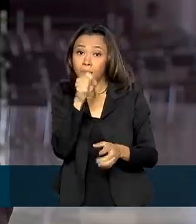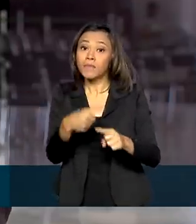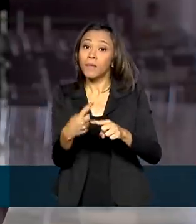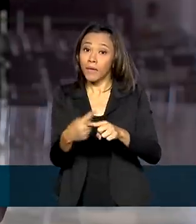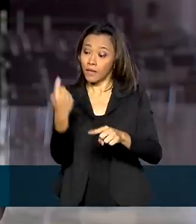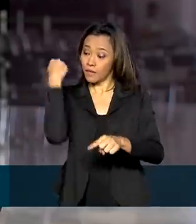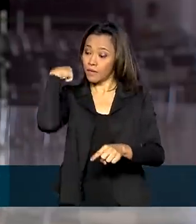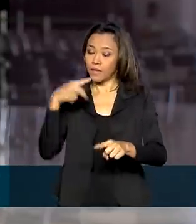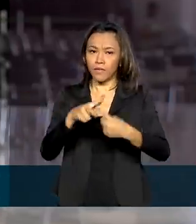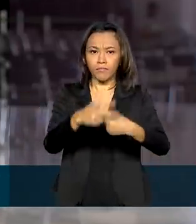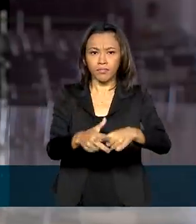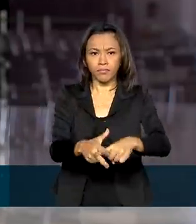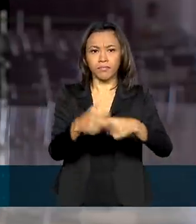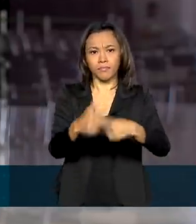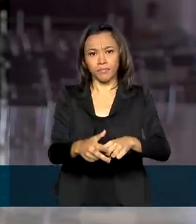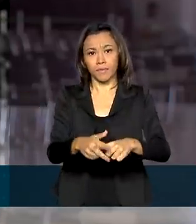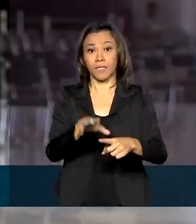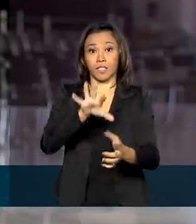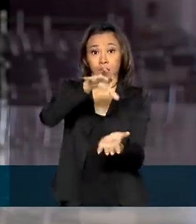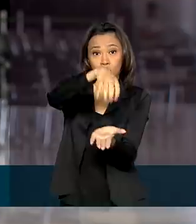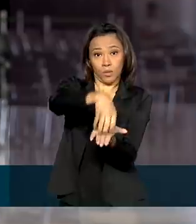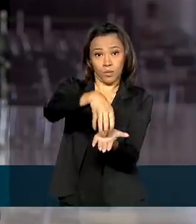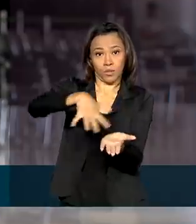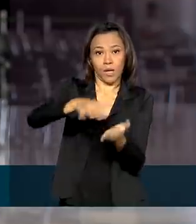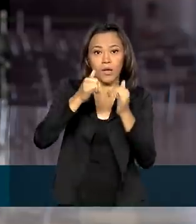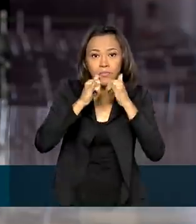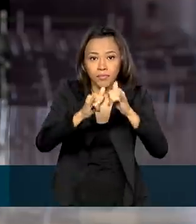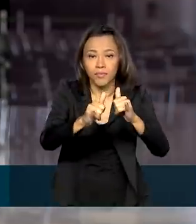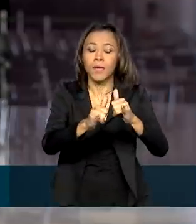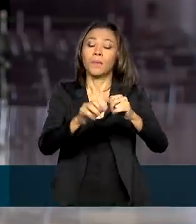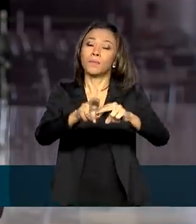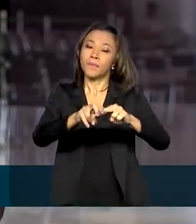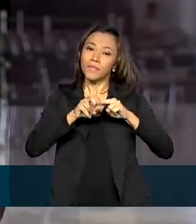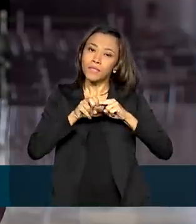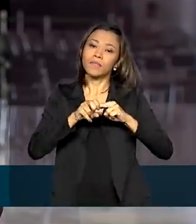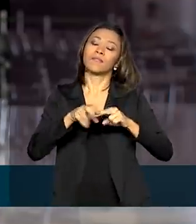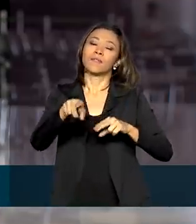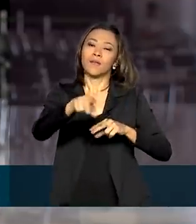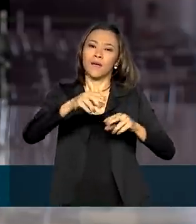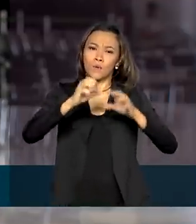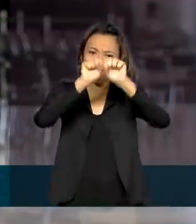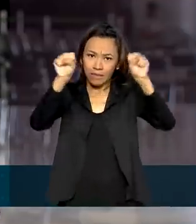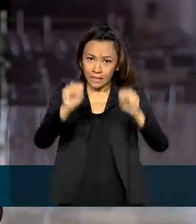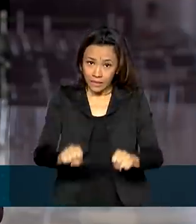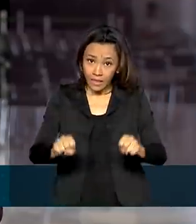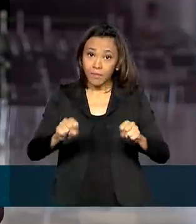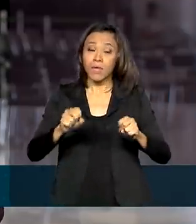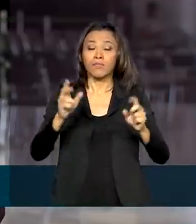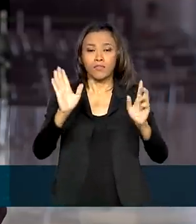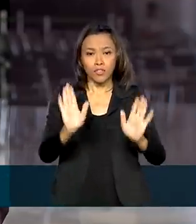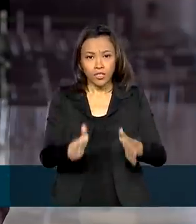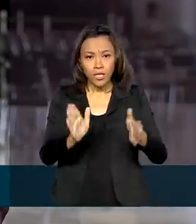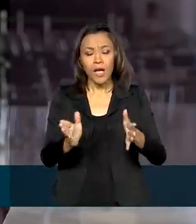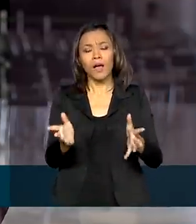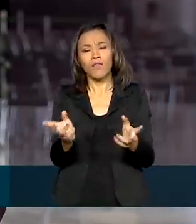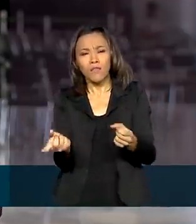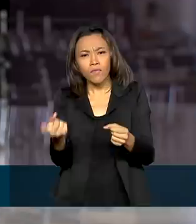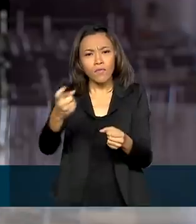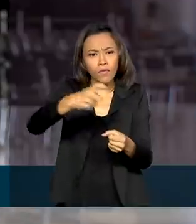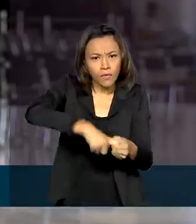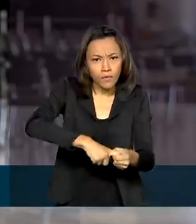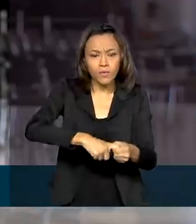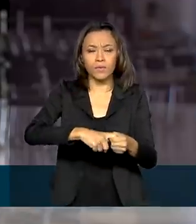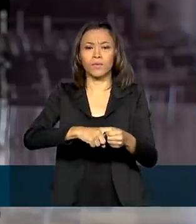transformadores da subestação. E com isso, o sistema elétrico do Amapá já voltou a ser interligado ao